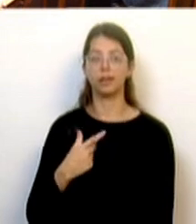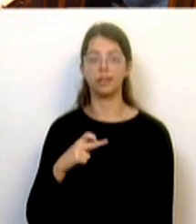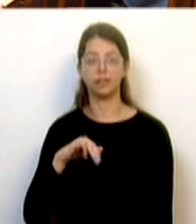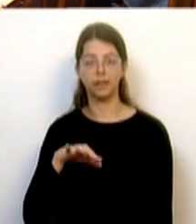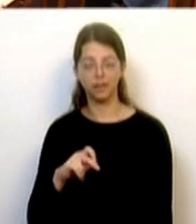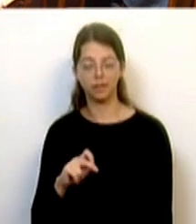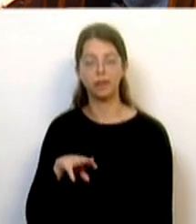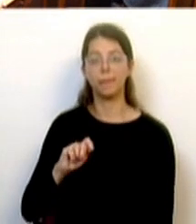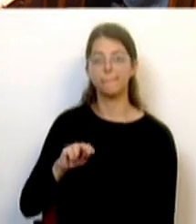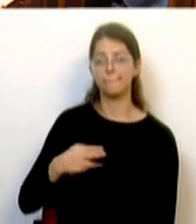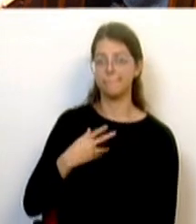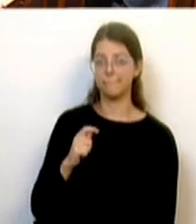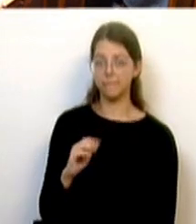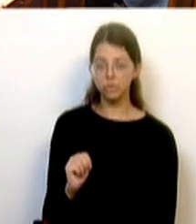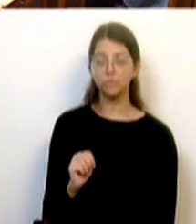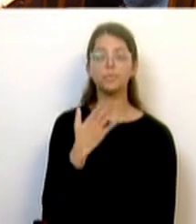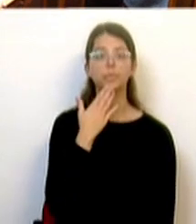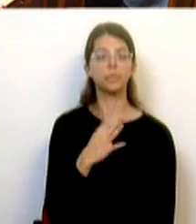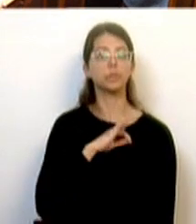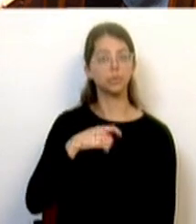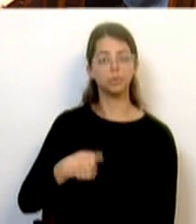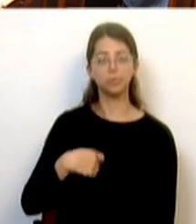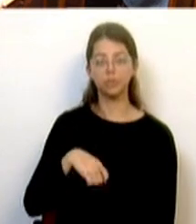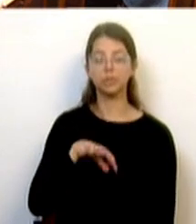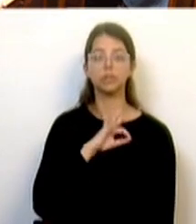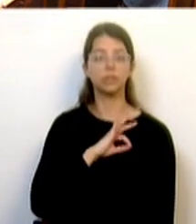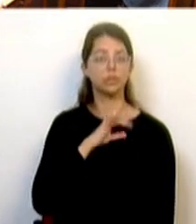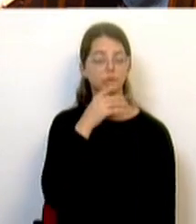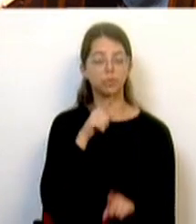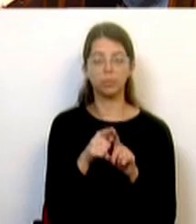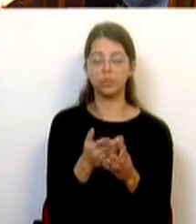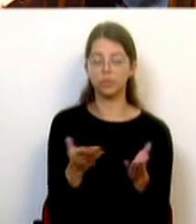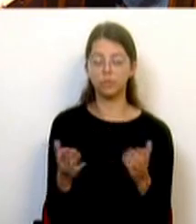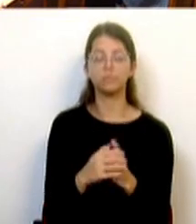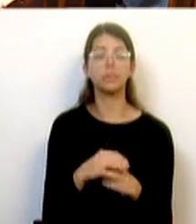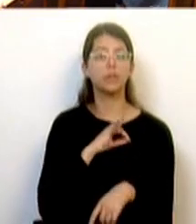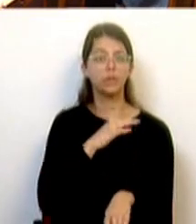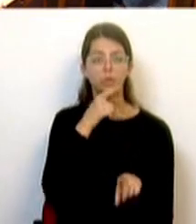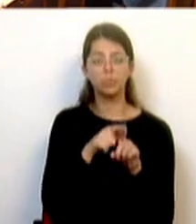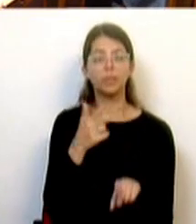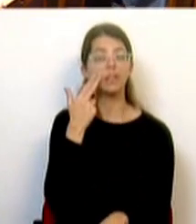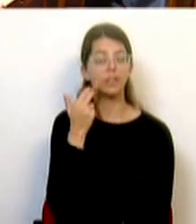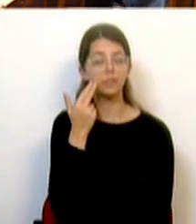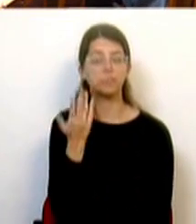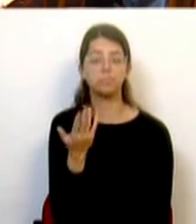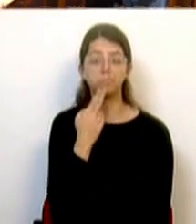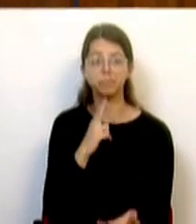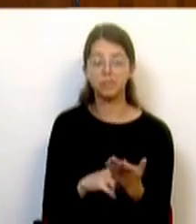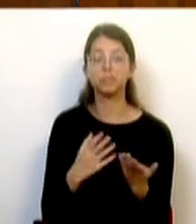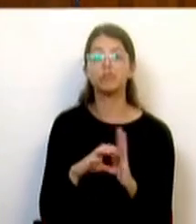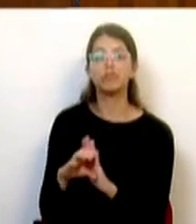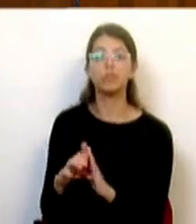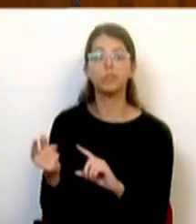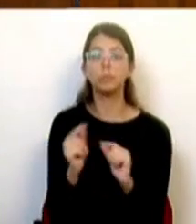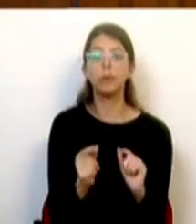Muito obrigada, Sr. Presidente, Sr. Presidente, Sras. e Srs. Deputados. Na verdade, Sr. Deputado André Ventura, o Chega pediu